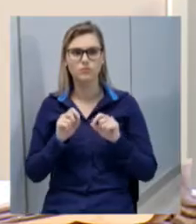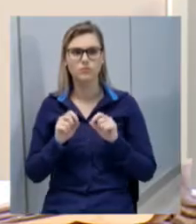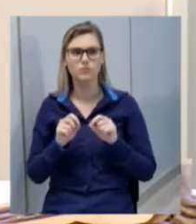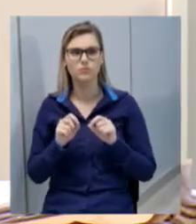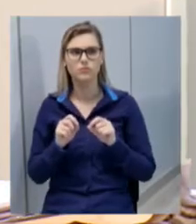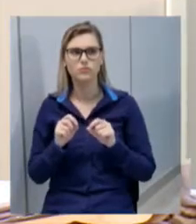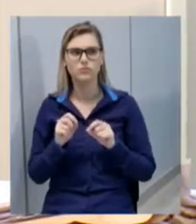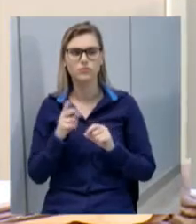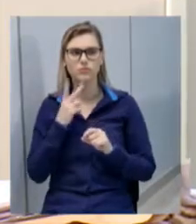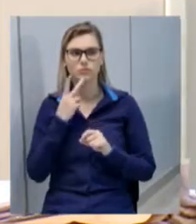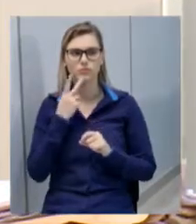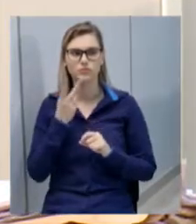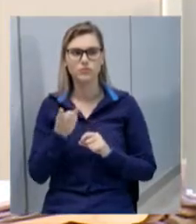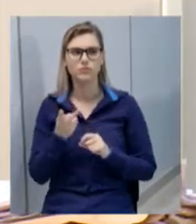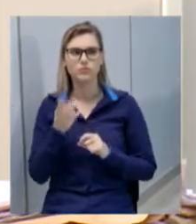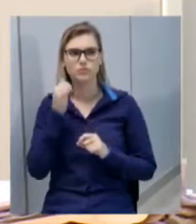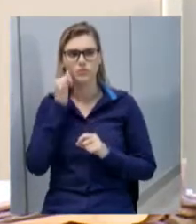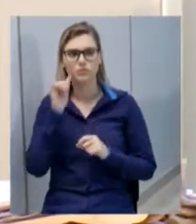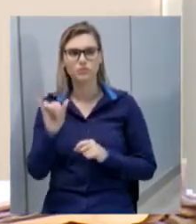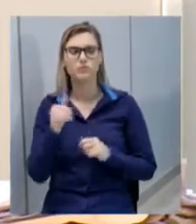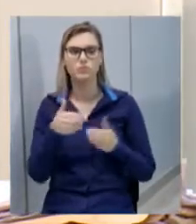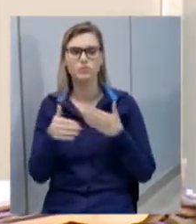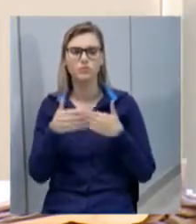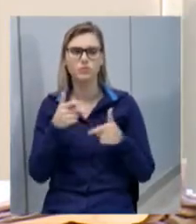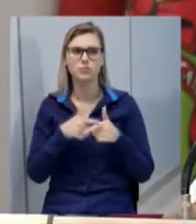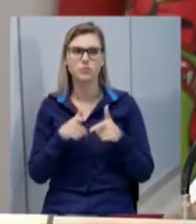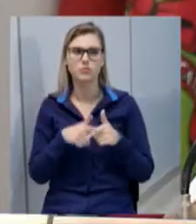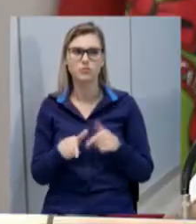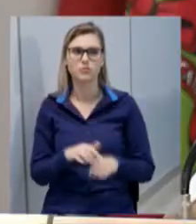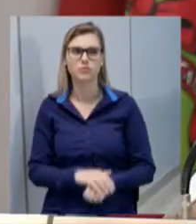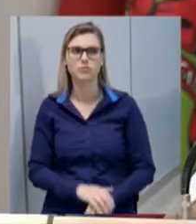para evitar qualquer tipo de denulidade